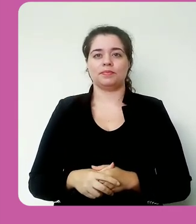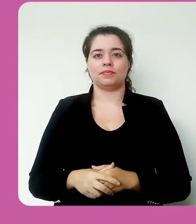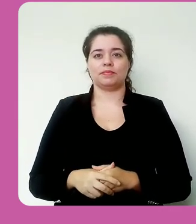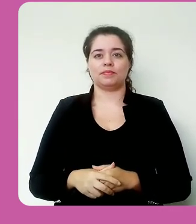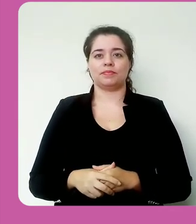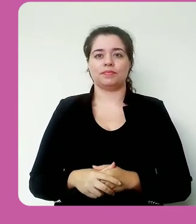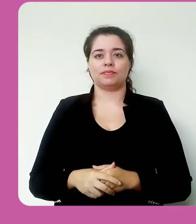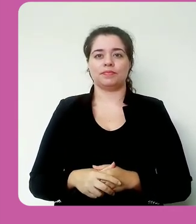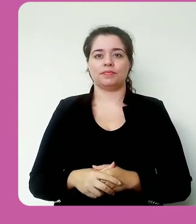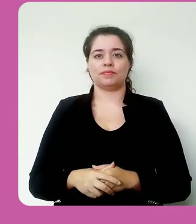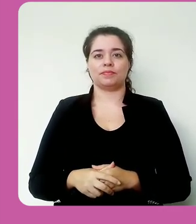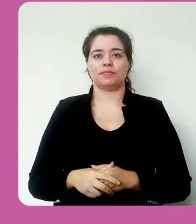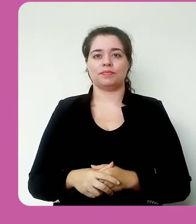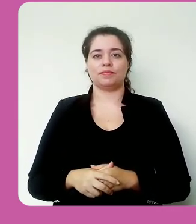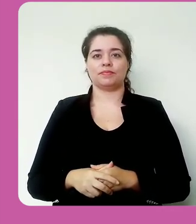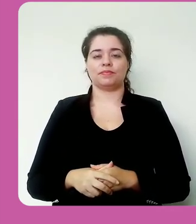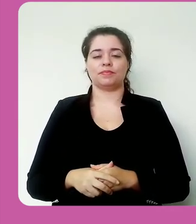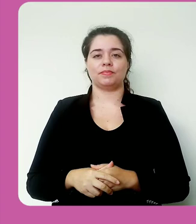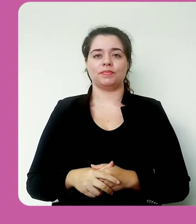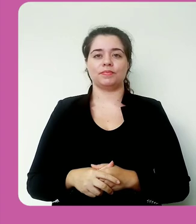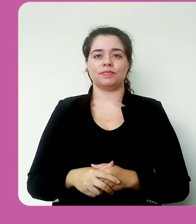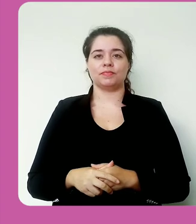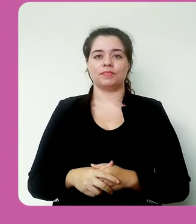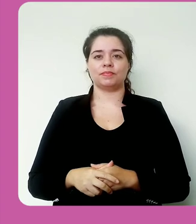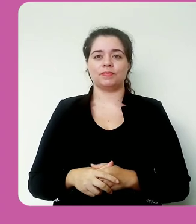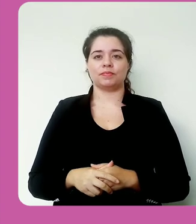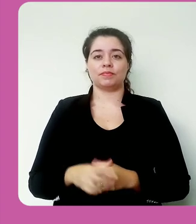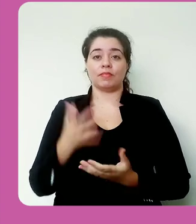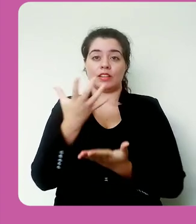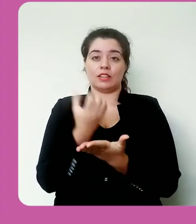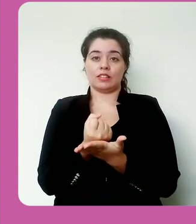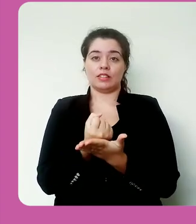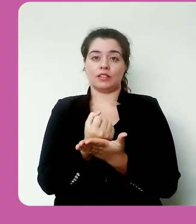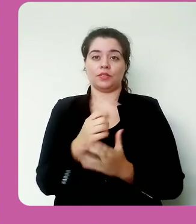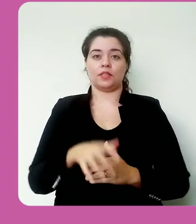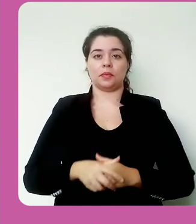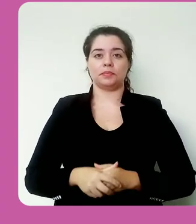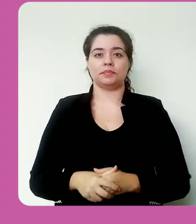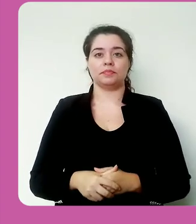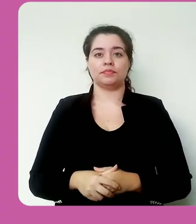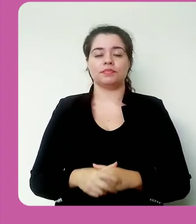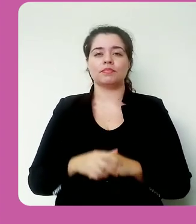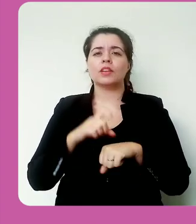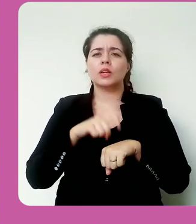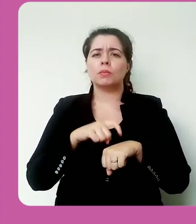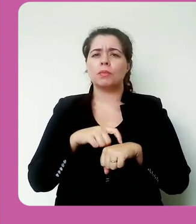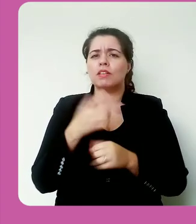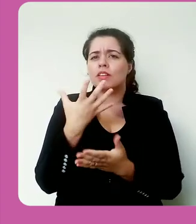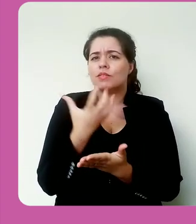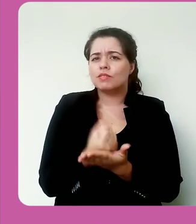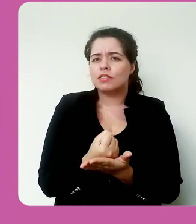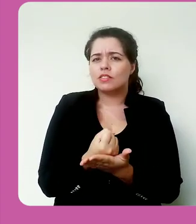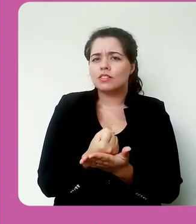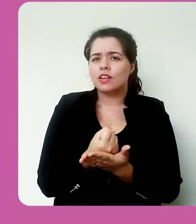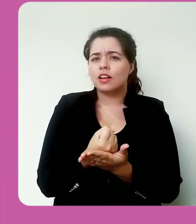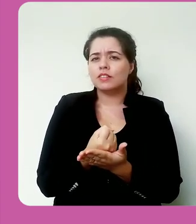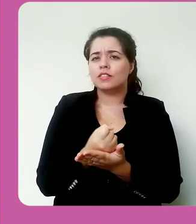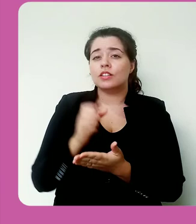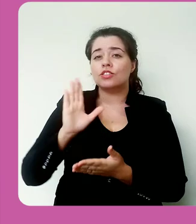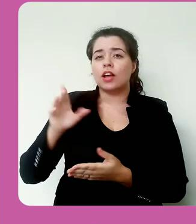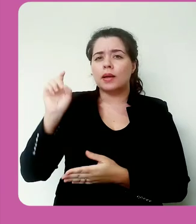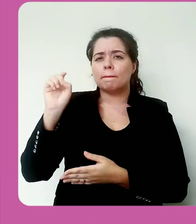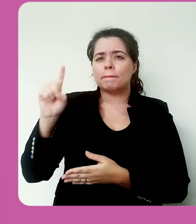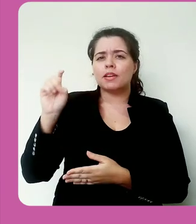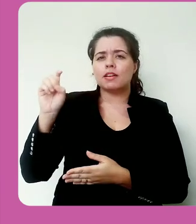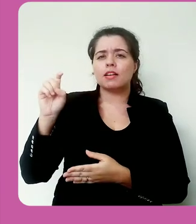e vou transformar isso aqui em um título, só salvar. Quando eu clico em salvar, eu